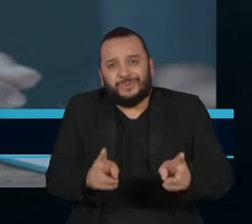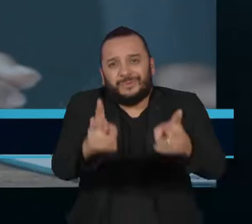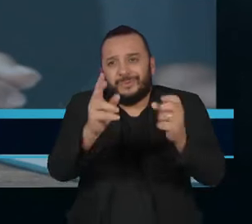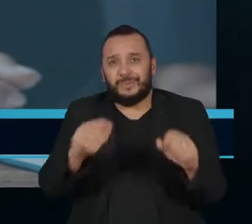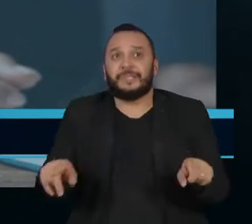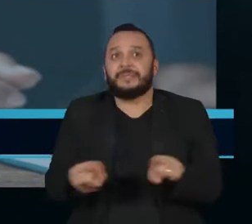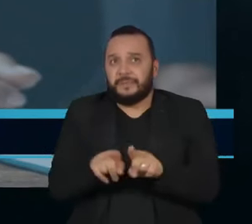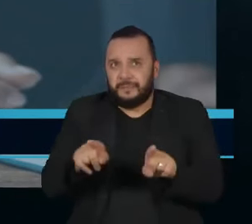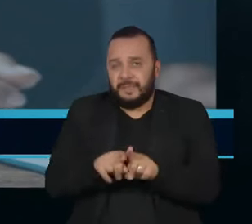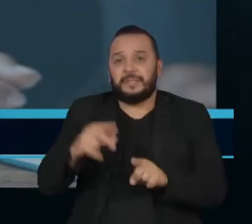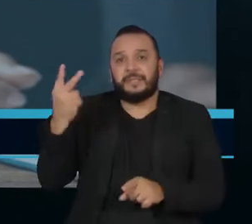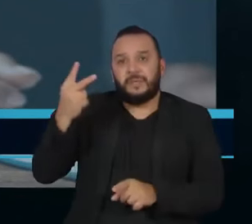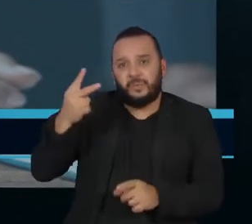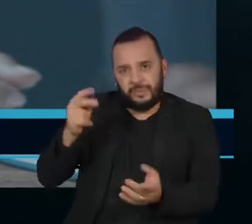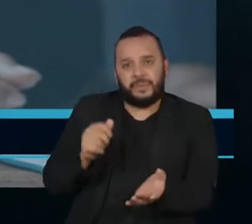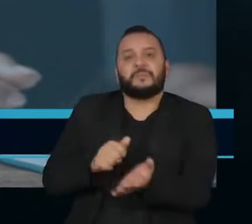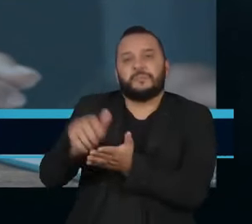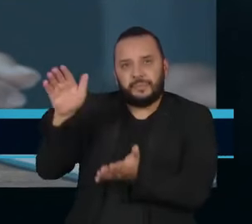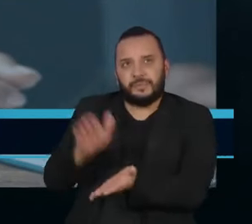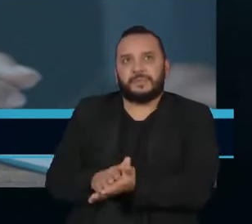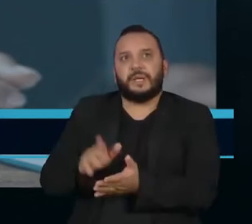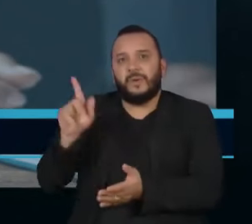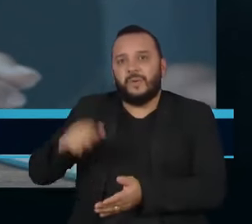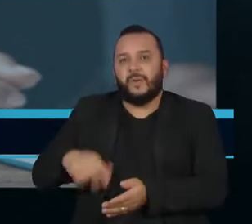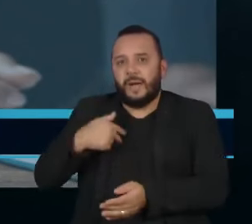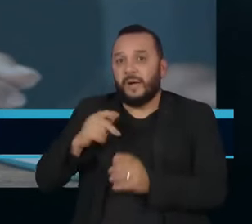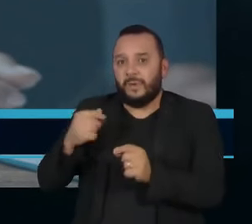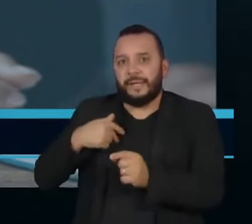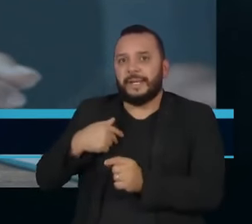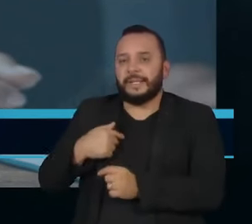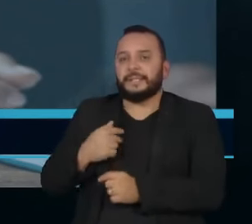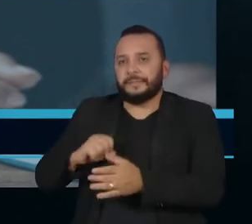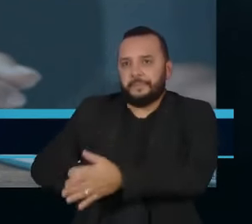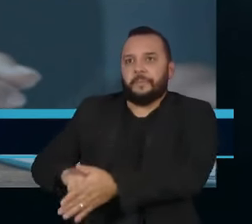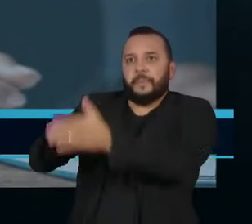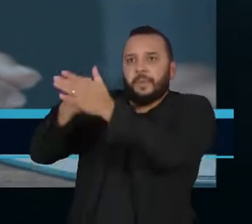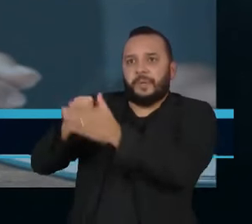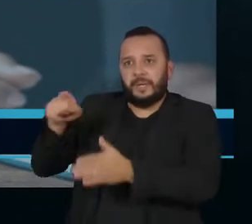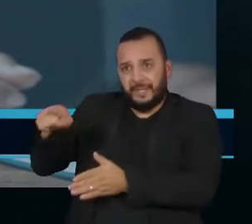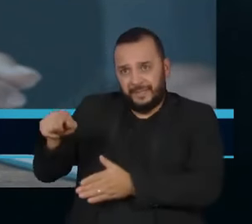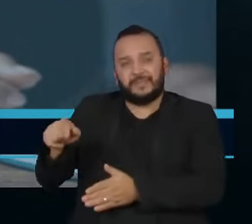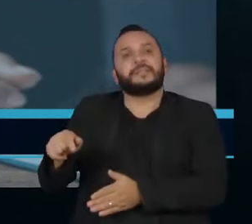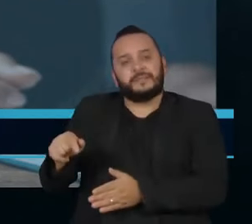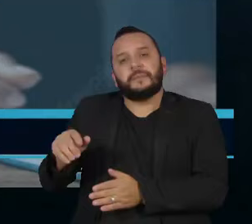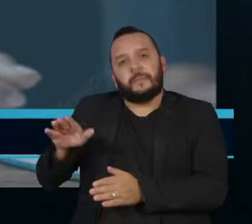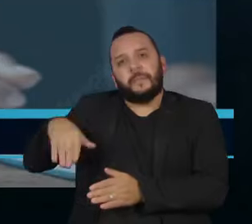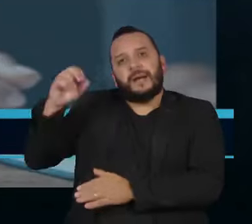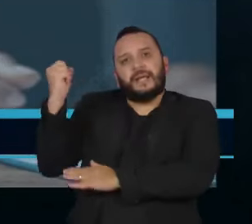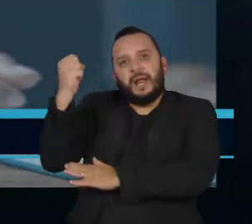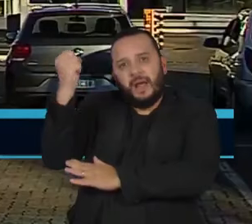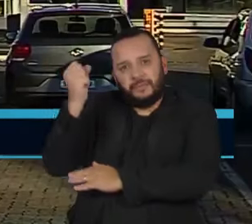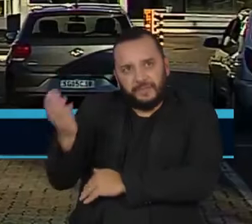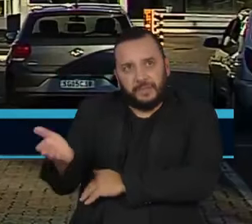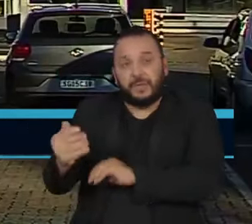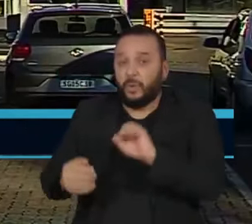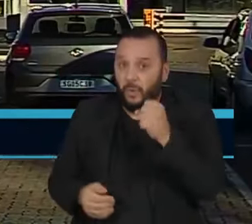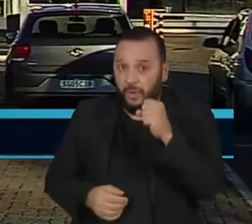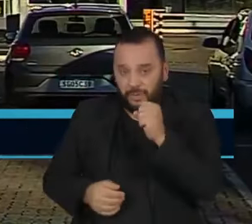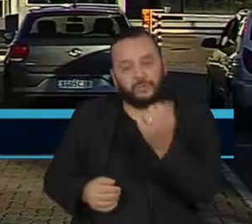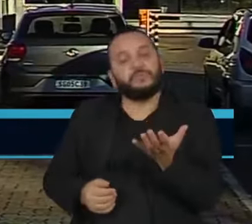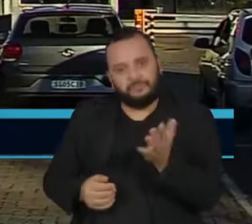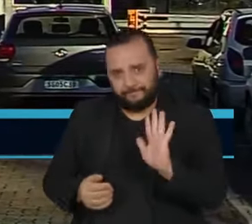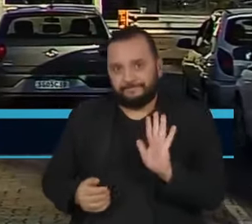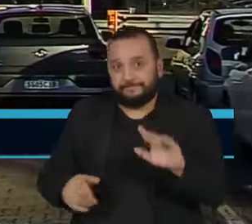foi a censura. Oito magistrados tiveram a condenação aplicada para infrações mais graves do que uma advertência. As